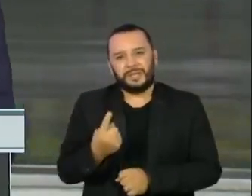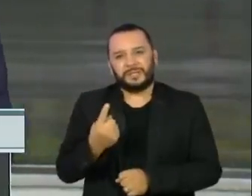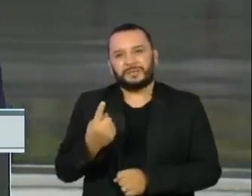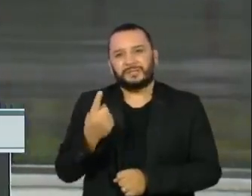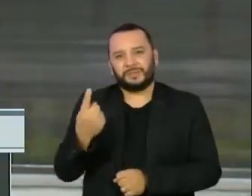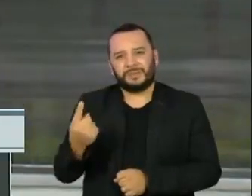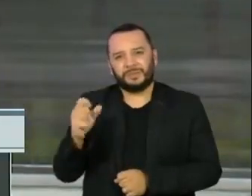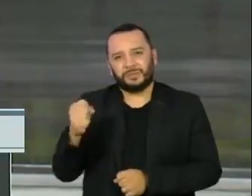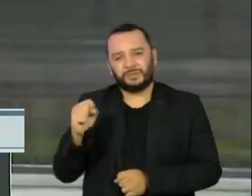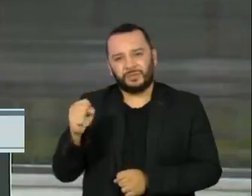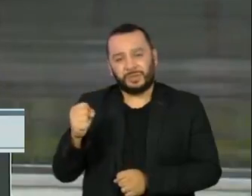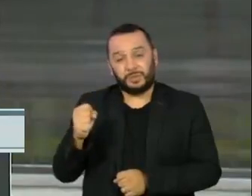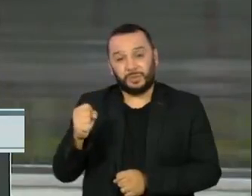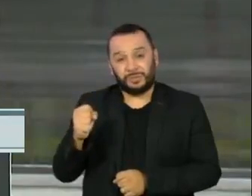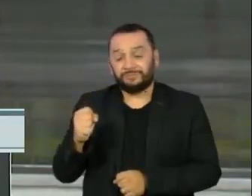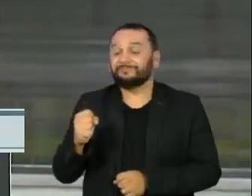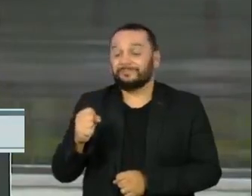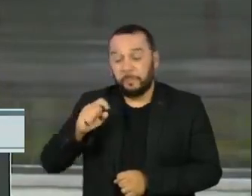leitos hospitalares,